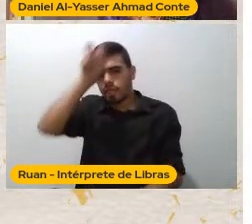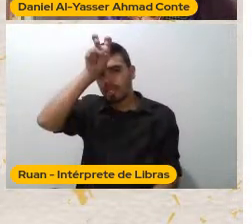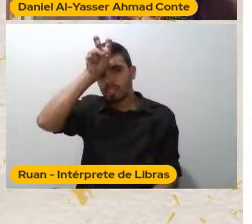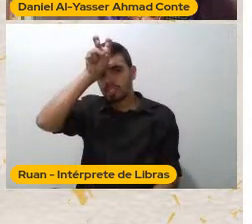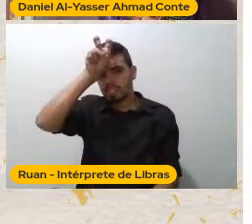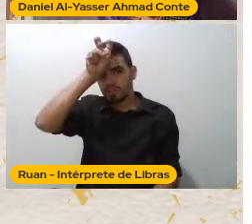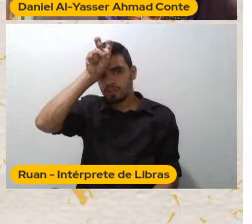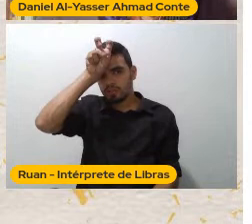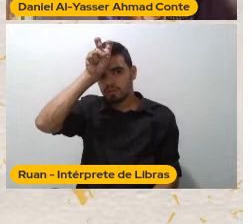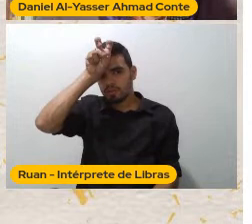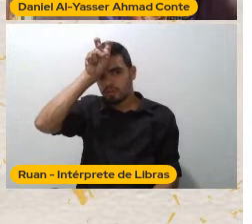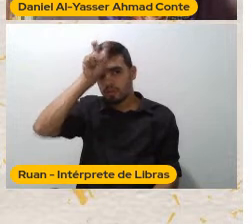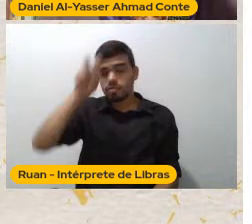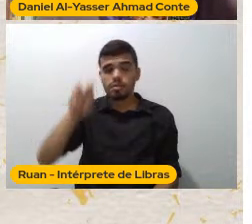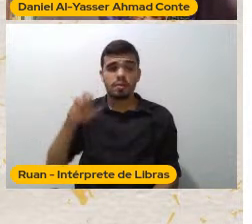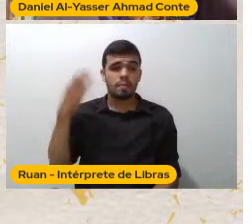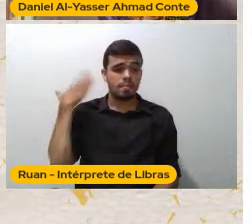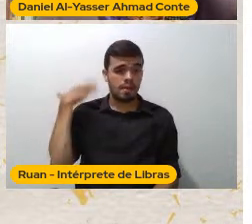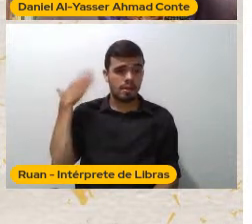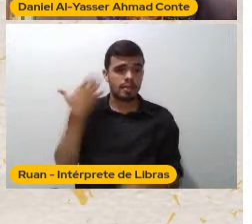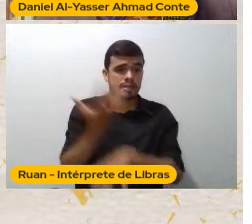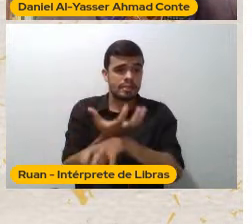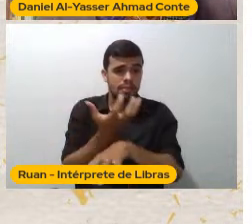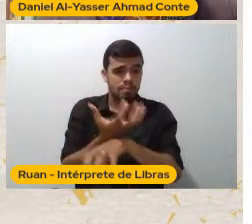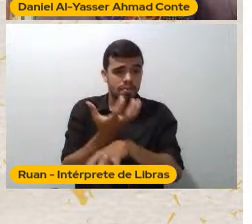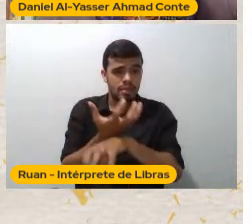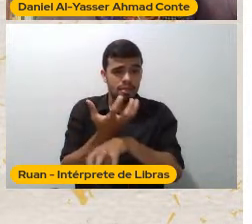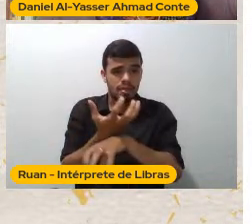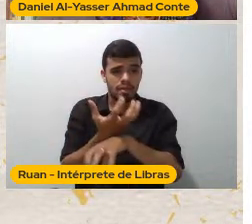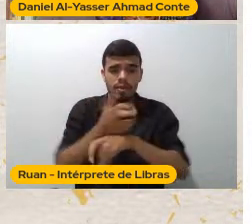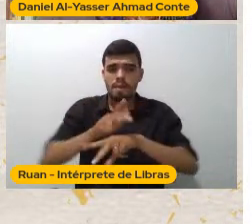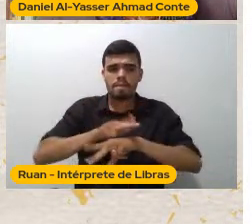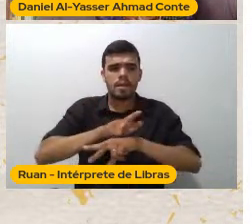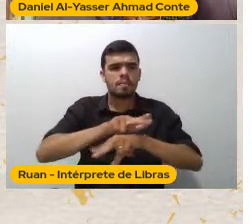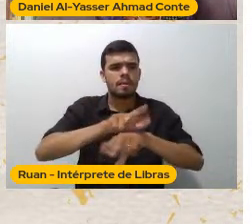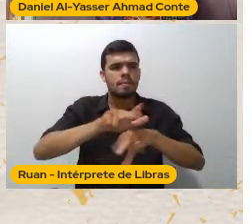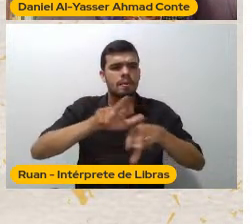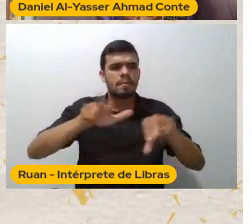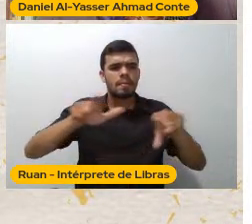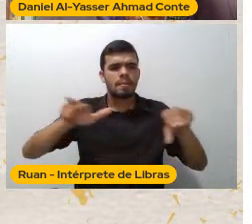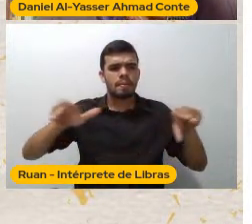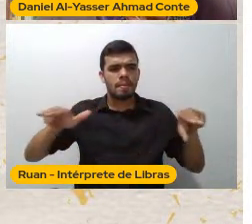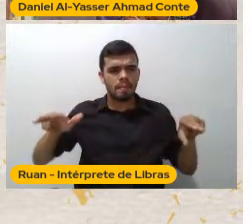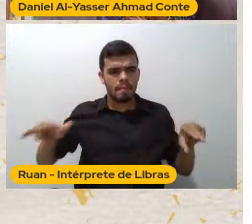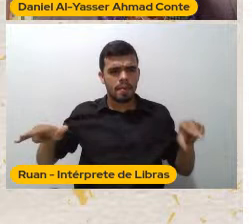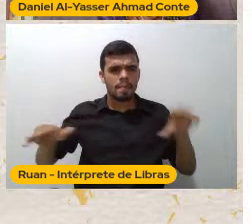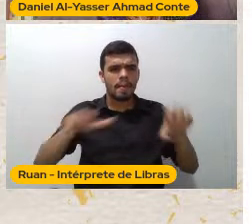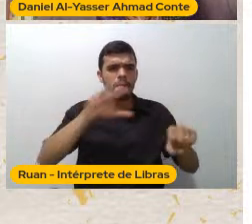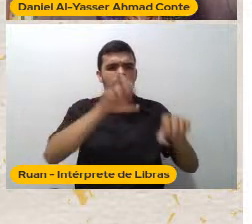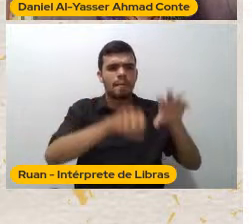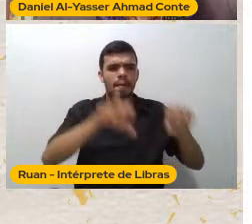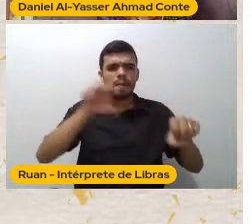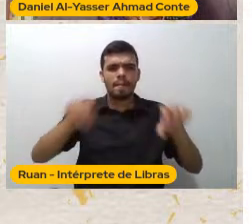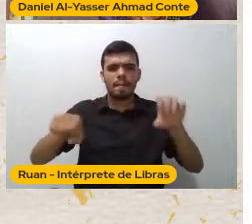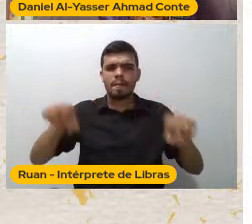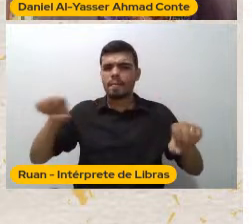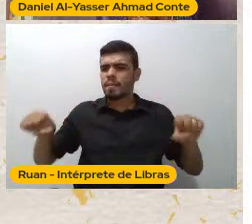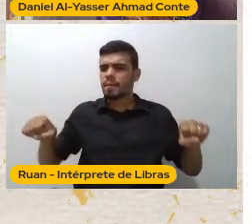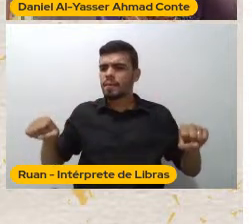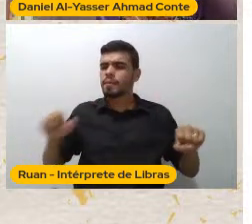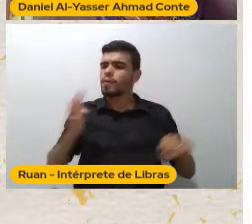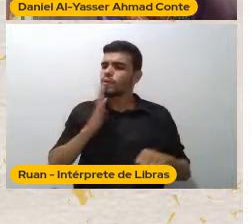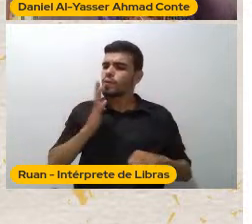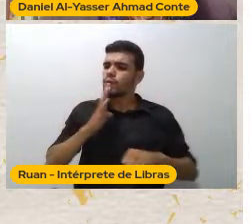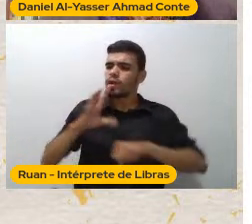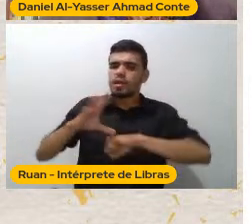Conhecidas Na época Para catalogar Para catalogar Conhecimento Catalogar Manifestação De cultura